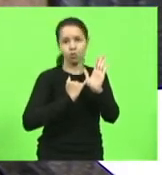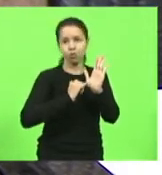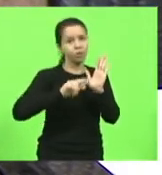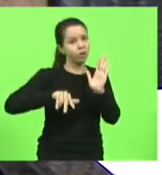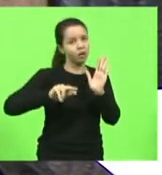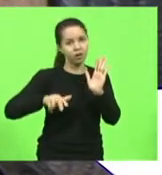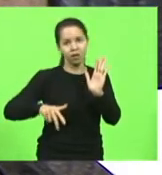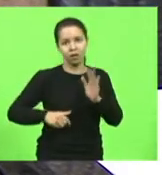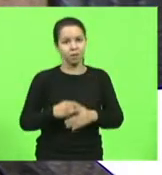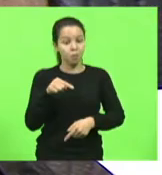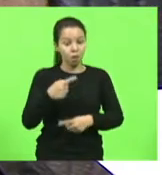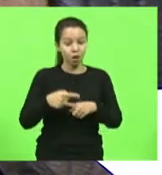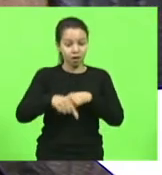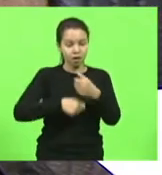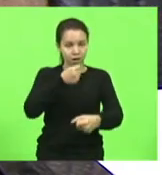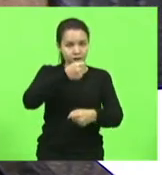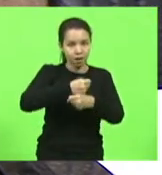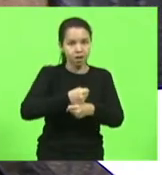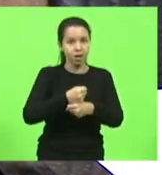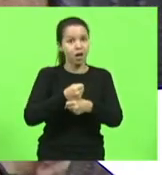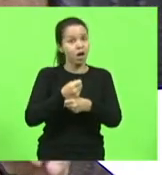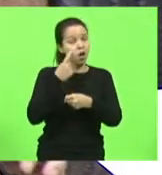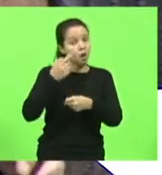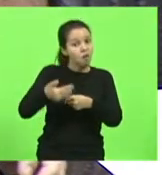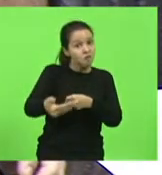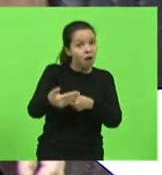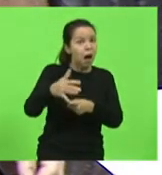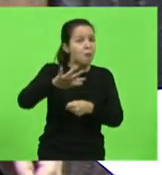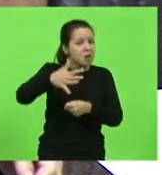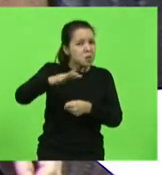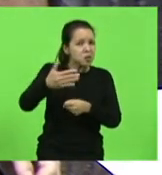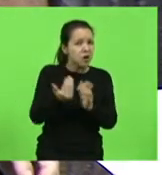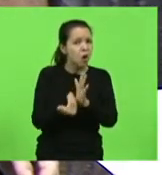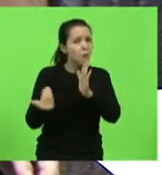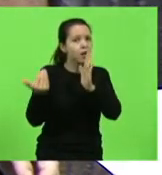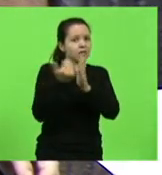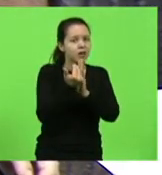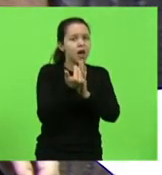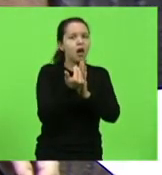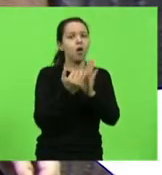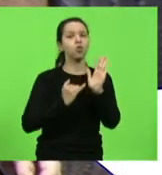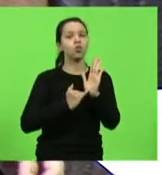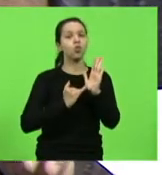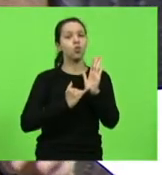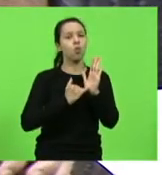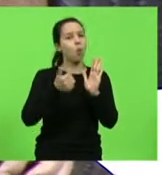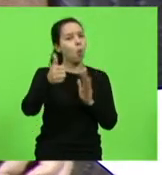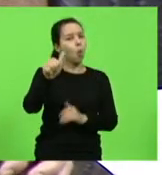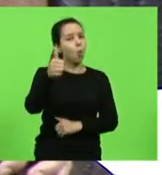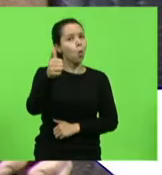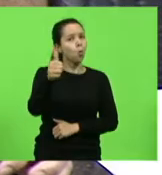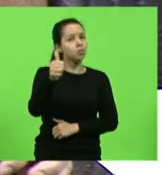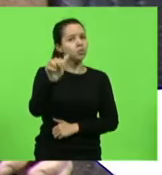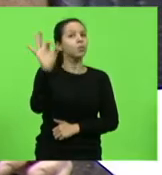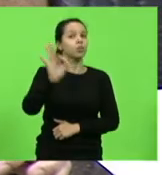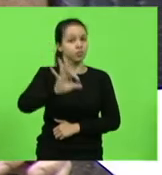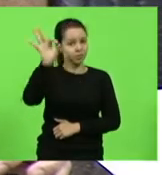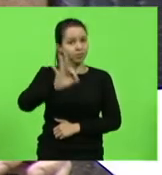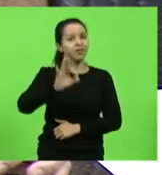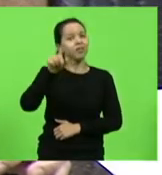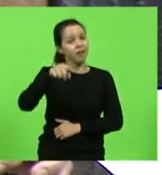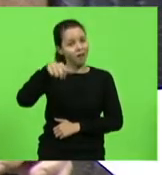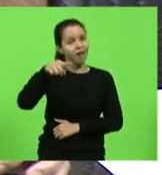ano, este ano, deputado, a previsão é que nós tenhamos que aumentar os tributos em 11%. Essa é a carga